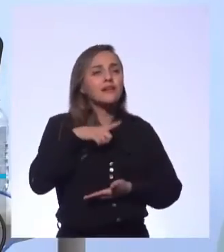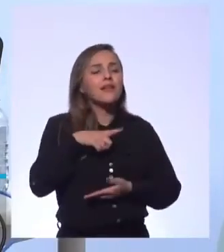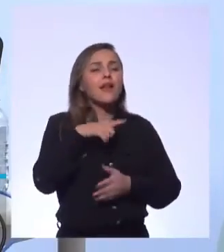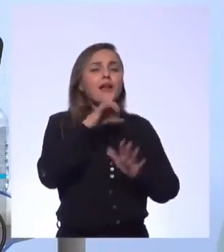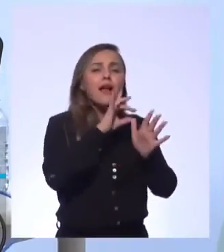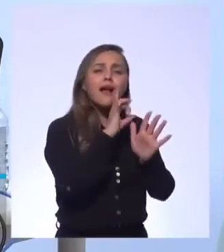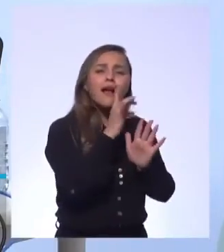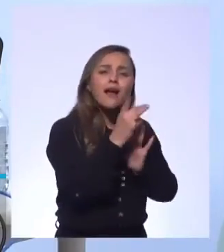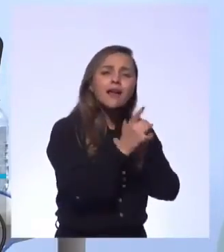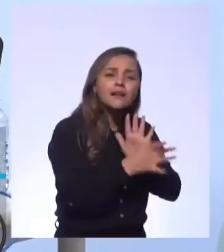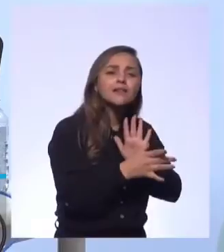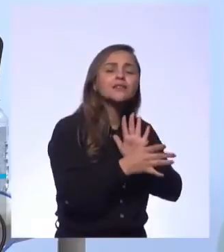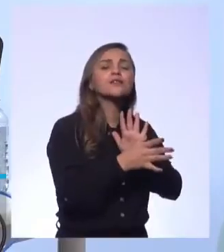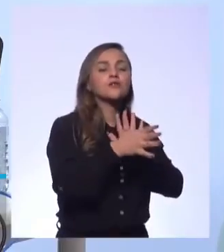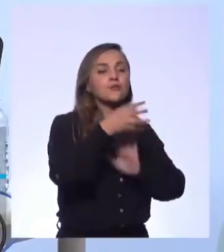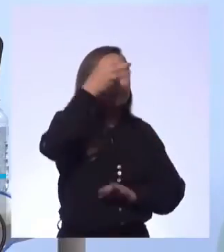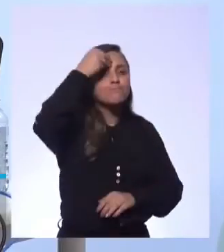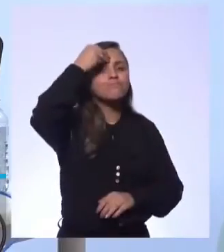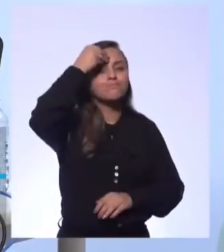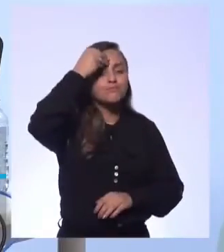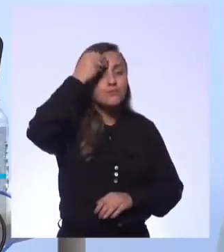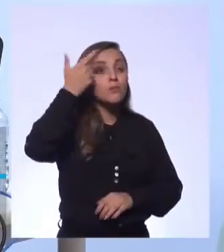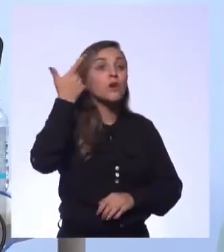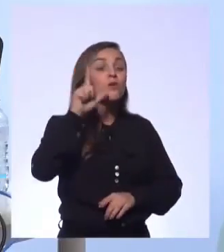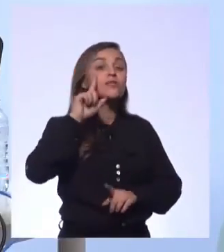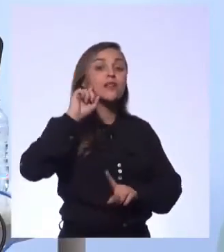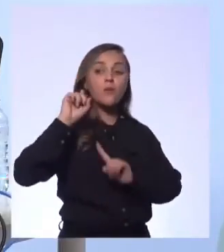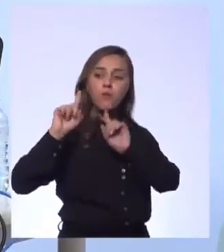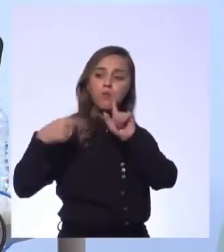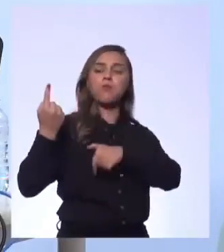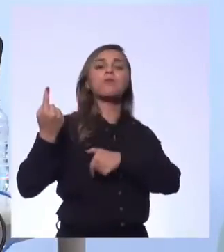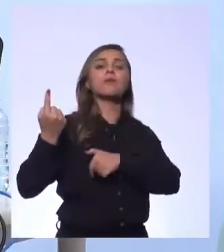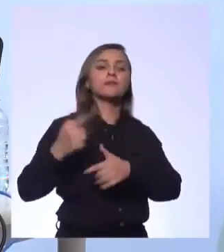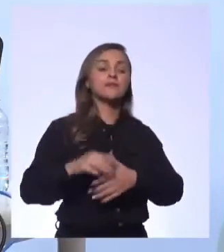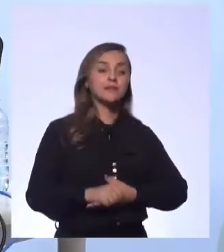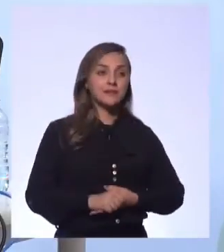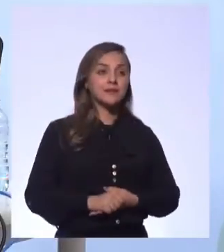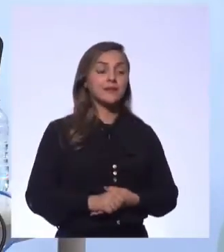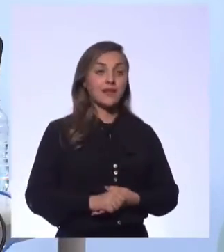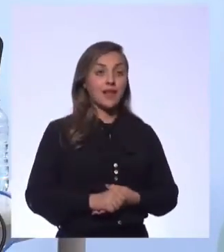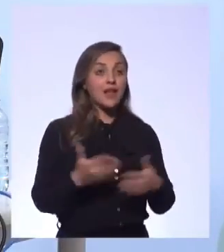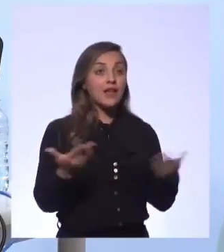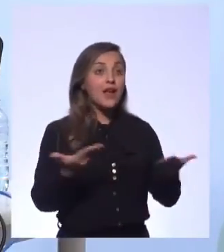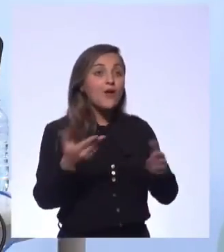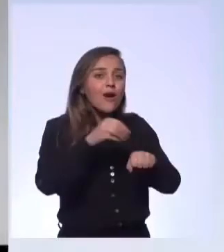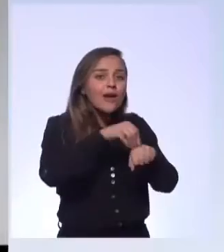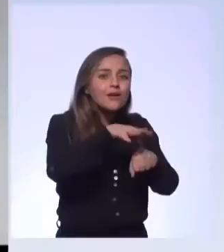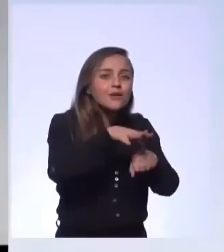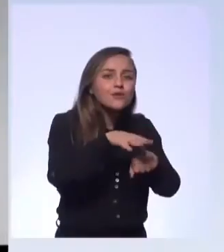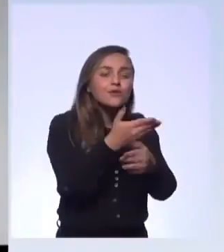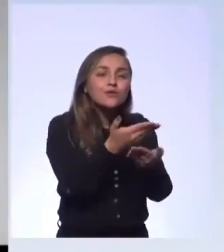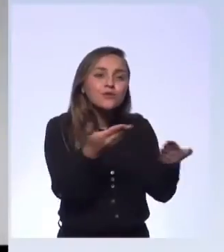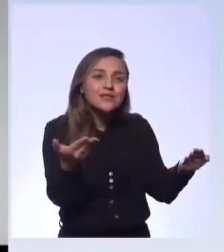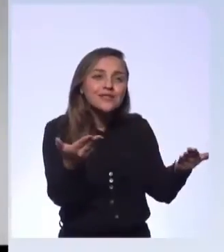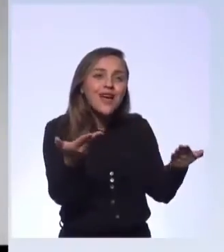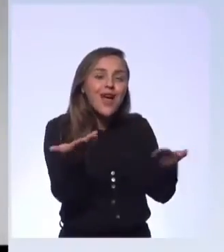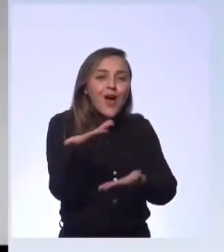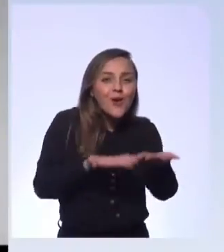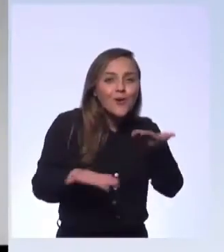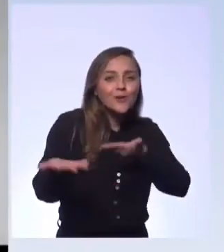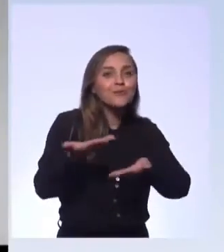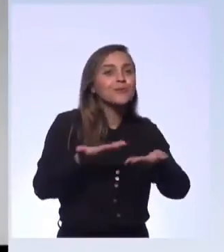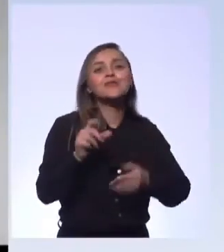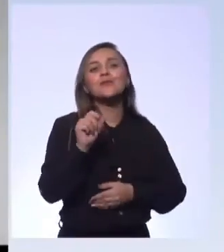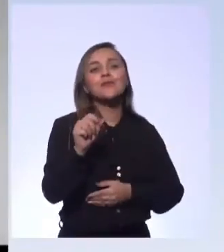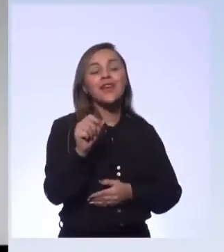possam alcançar toda essa base. E só para contribuir aqui, Mauro, para ajudar as pessoas, quando a gente fala de colaboração, colaboração é